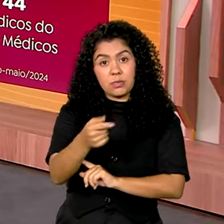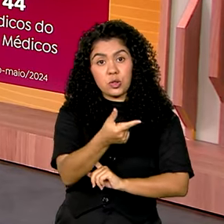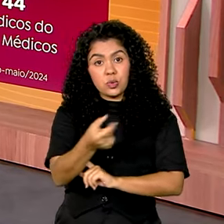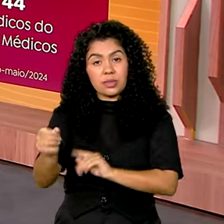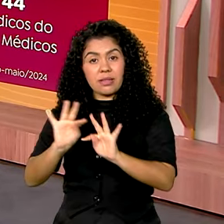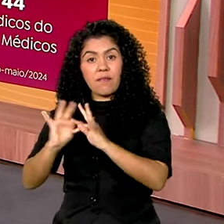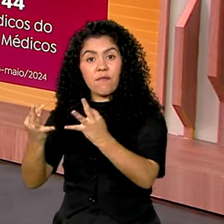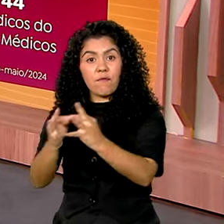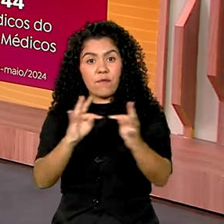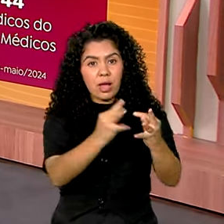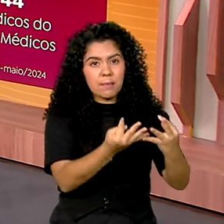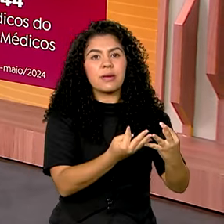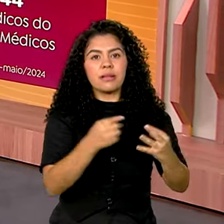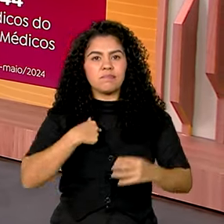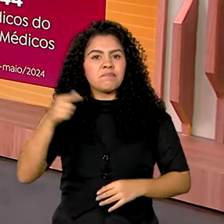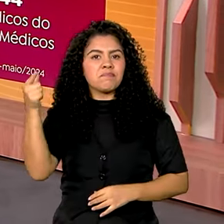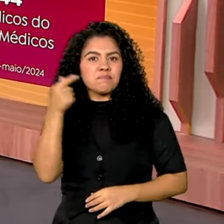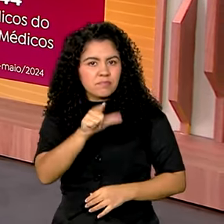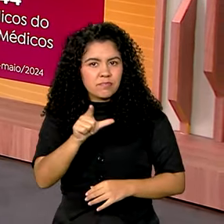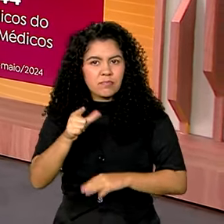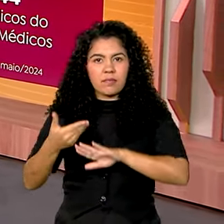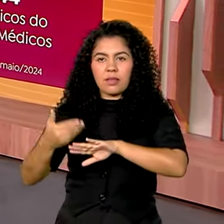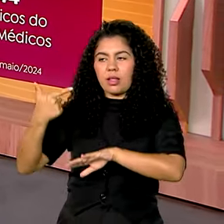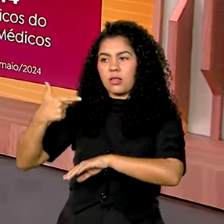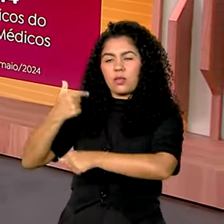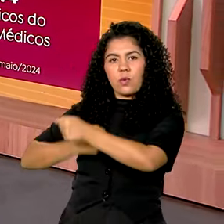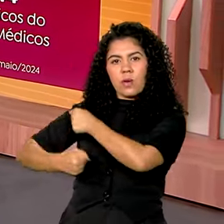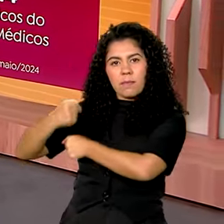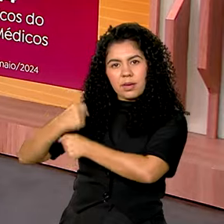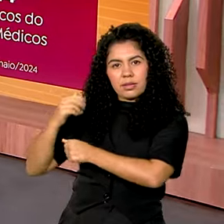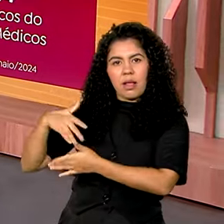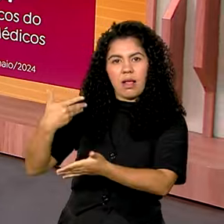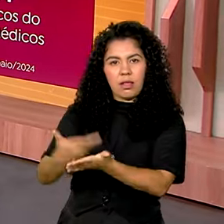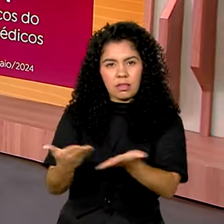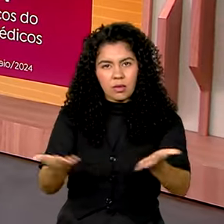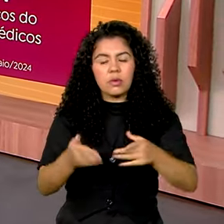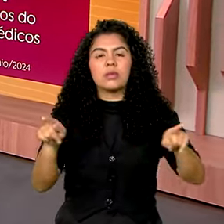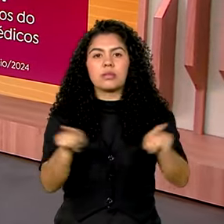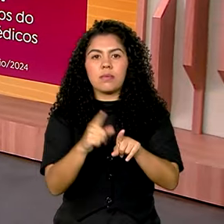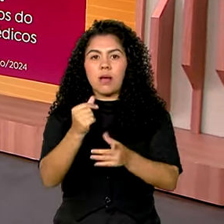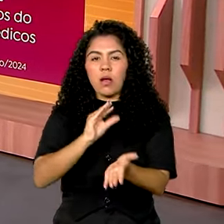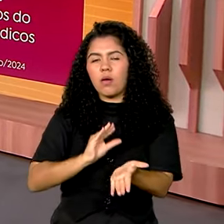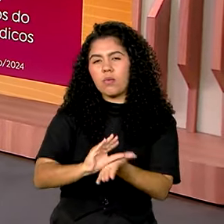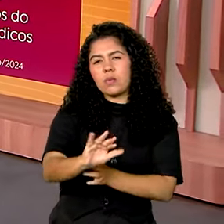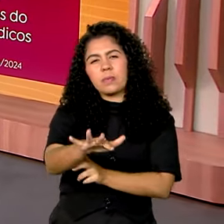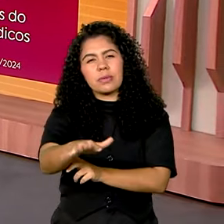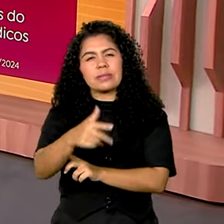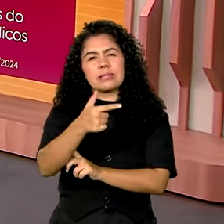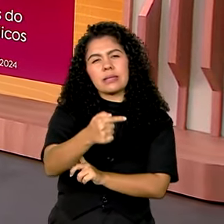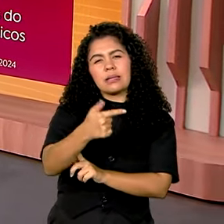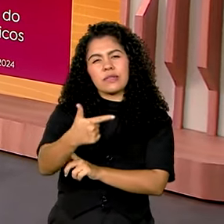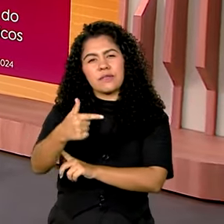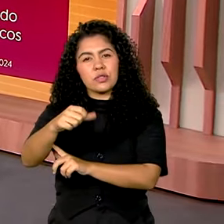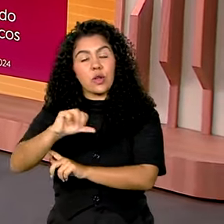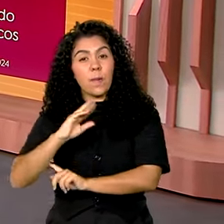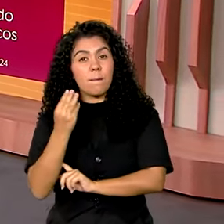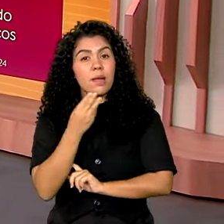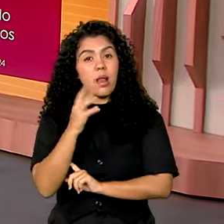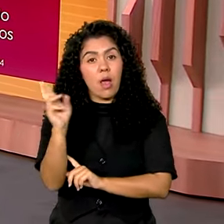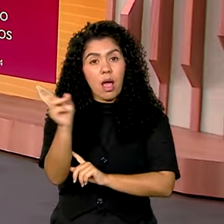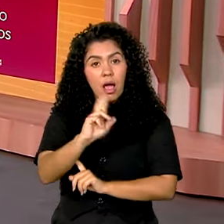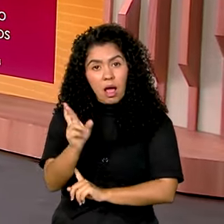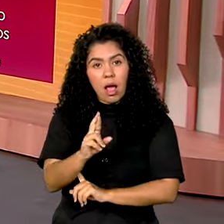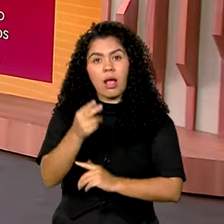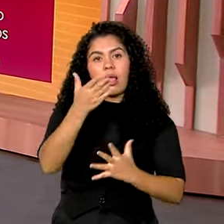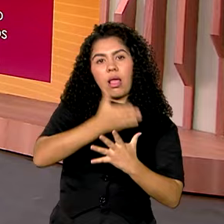beneficiadas desde 2023. Investimentos aí da ordem de 729 milhões em